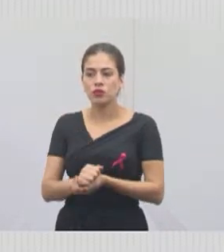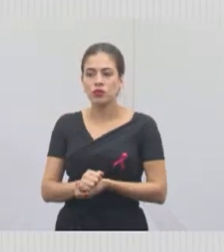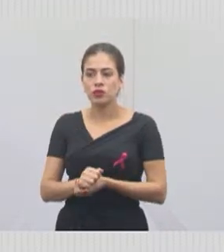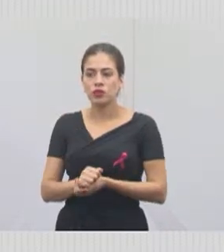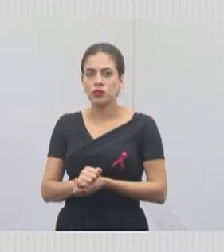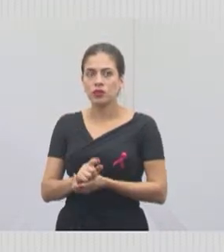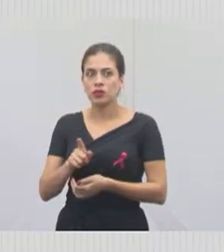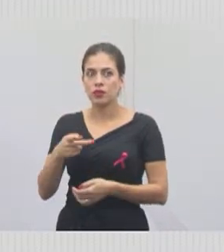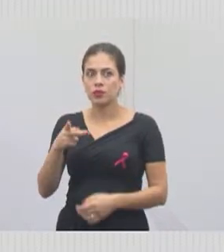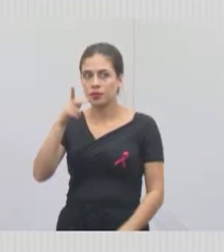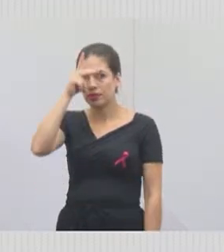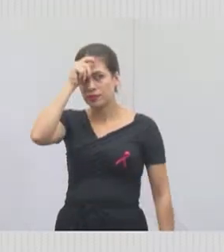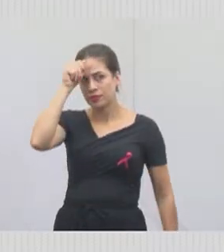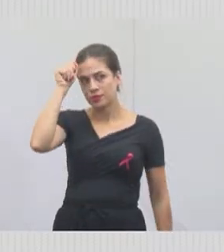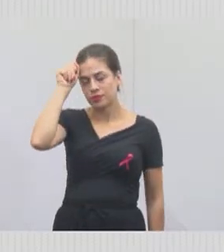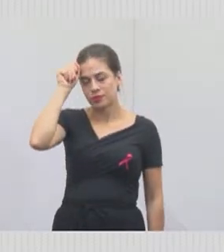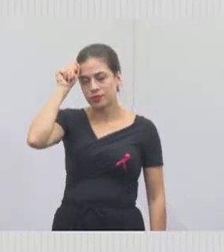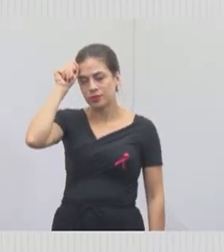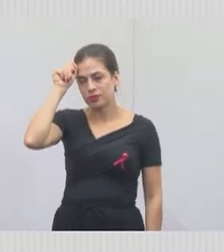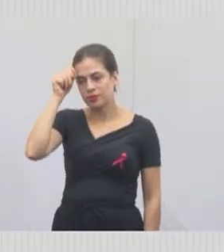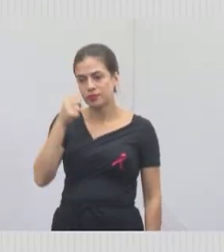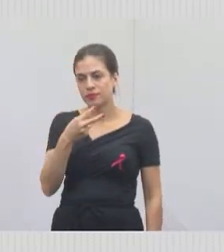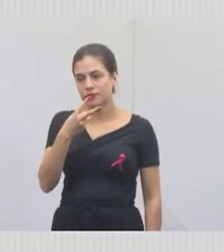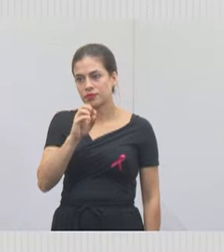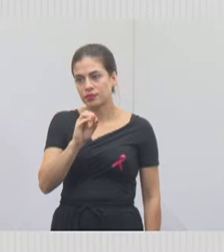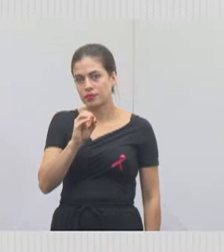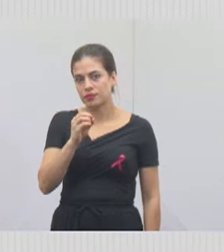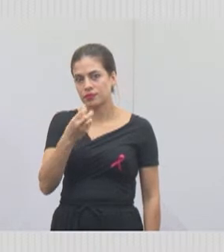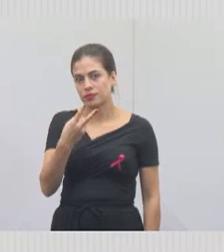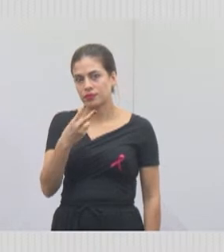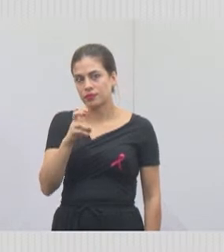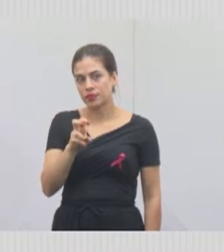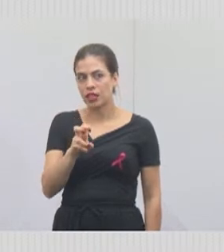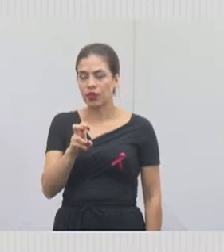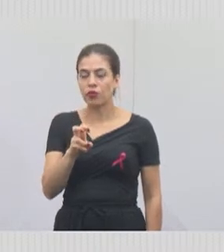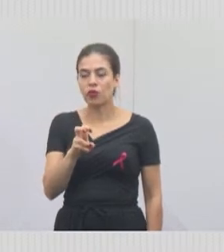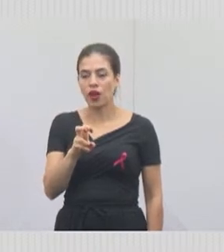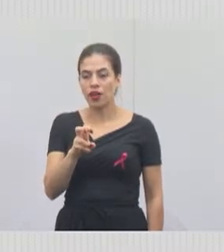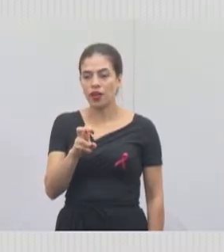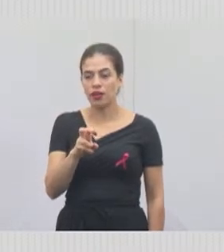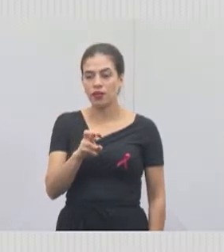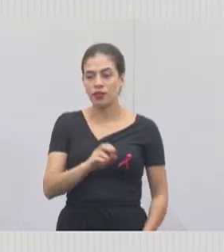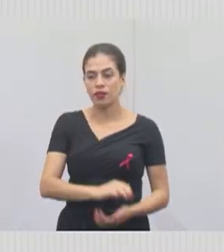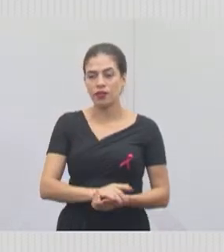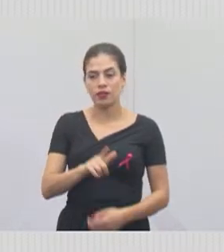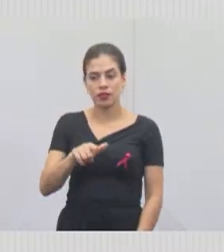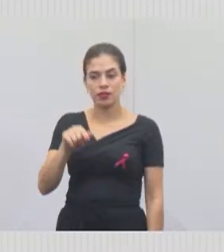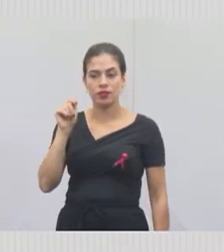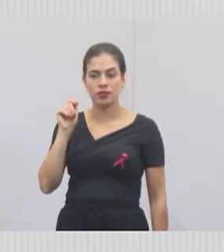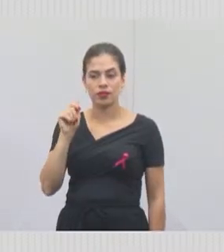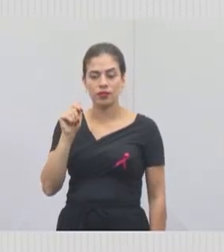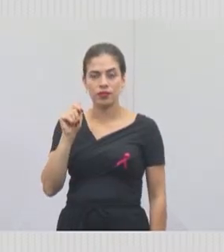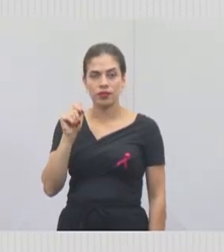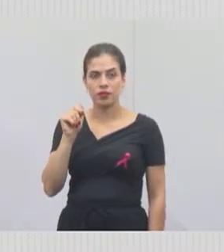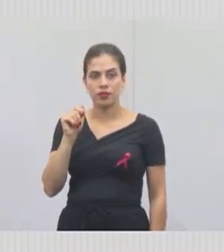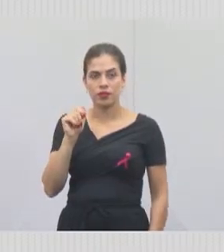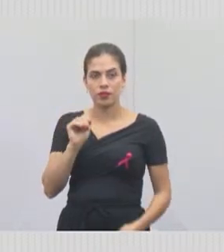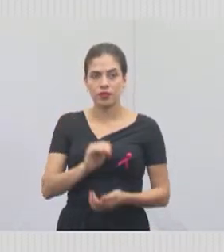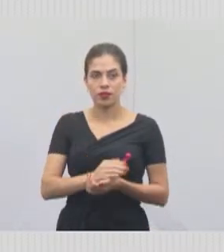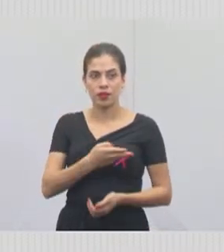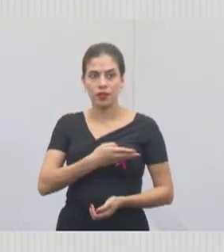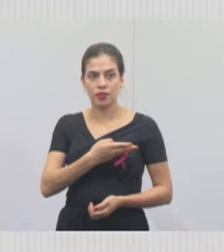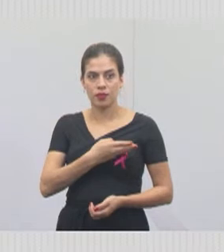na prefeitura em 2025 e foi escolhido o nosso amigo e